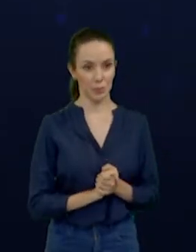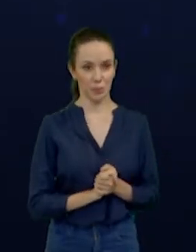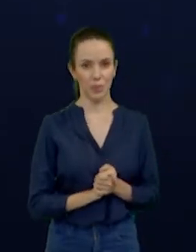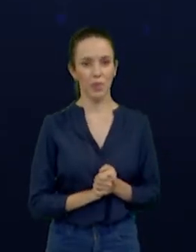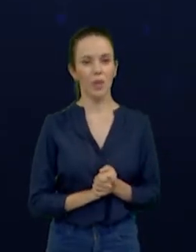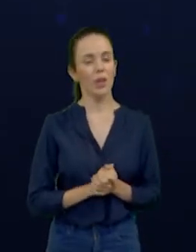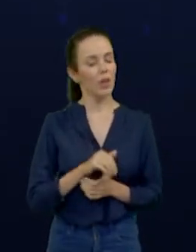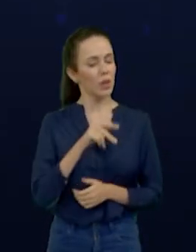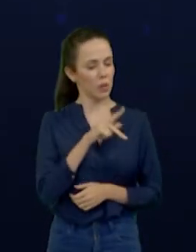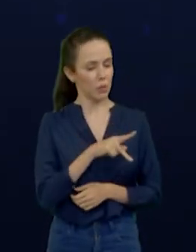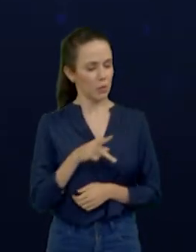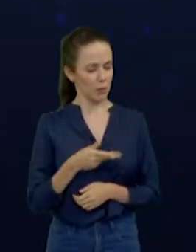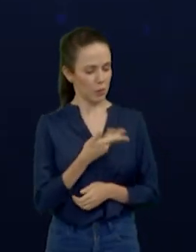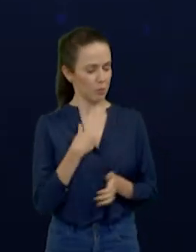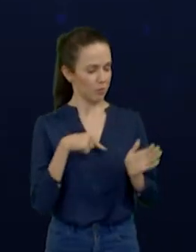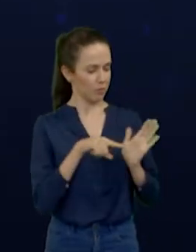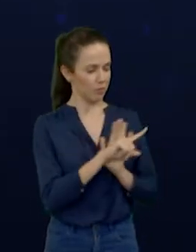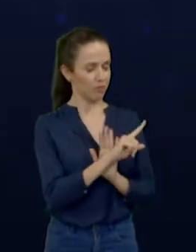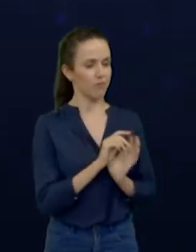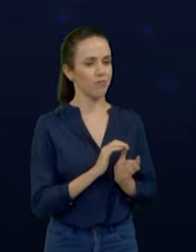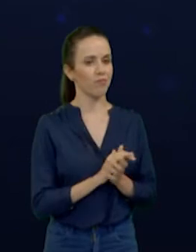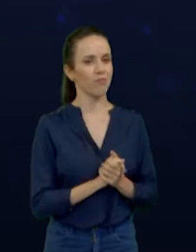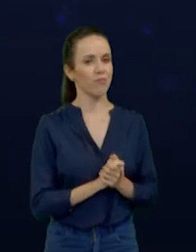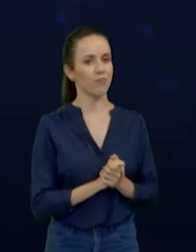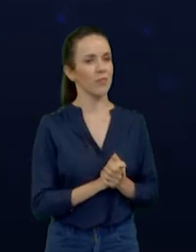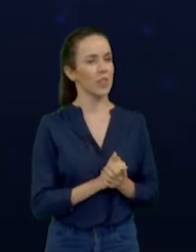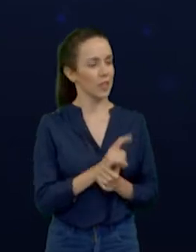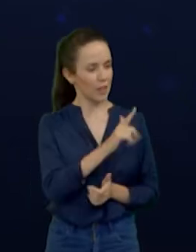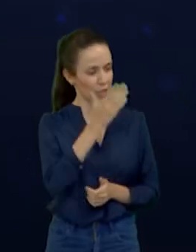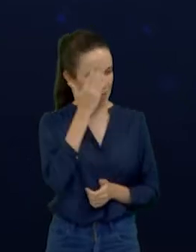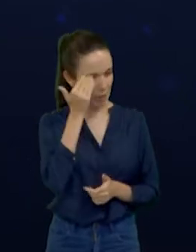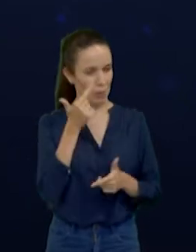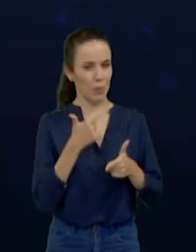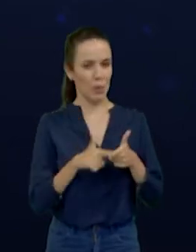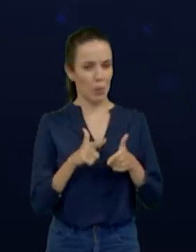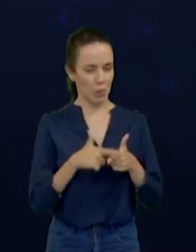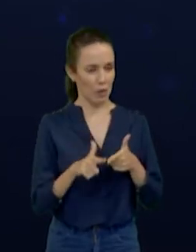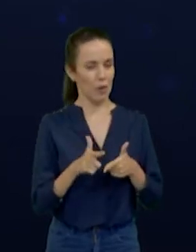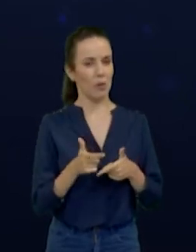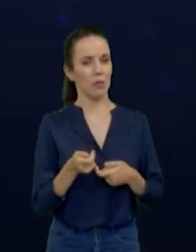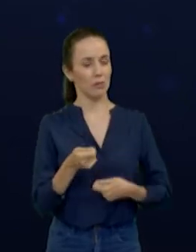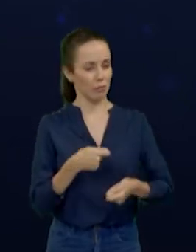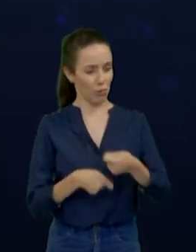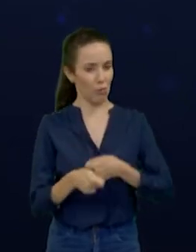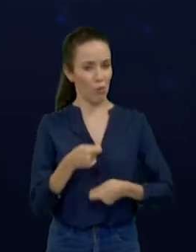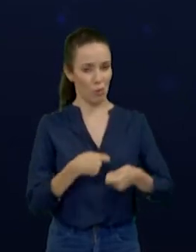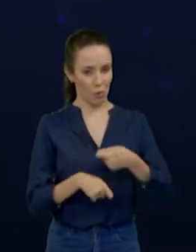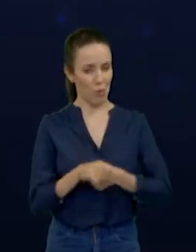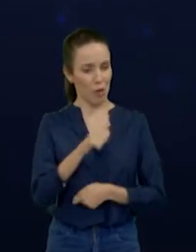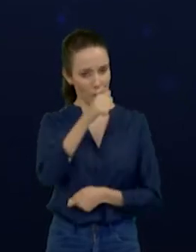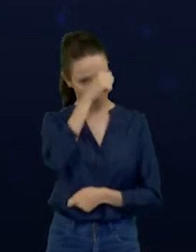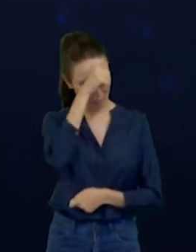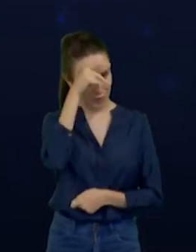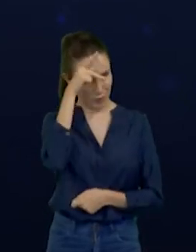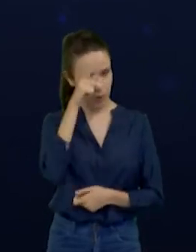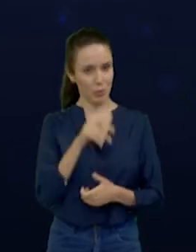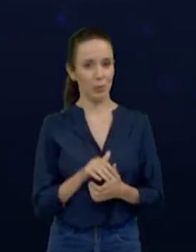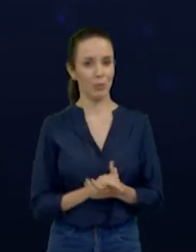Professor Gleidson, tendo em vista a situação financeira horrível da prefeitura, eu gostaria que o senhor me confirmasse ou não